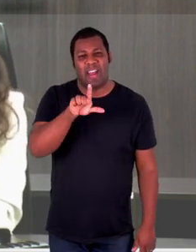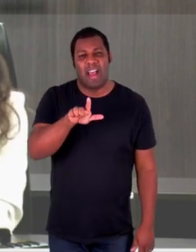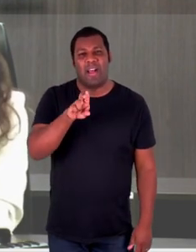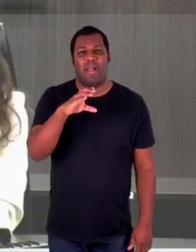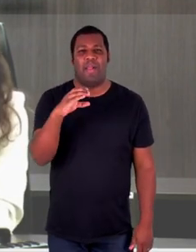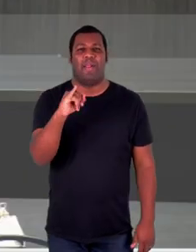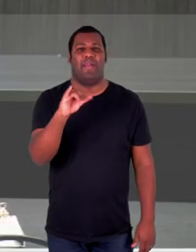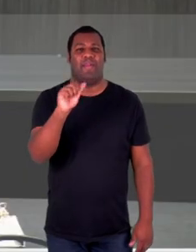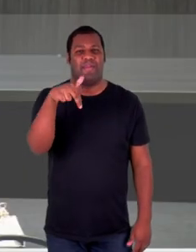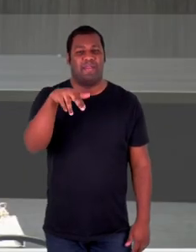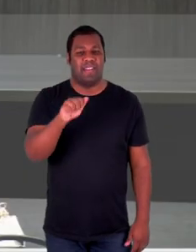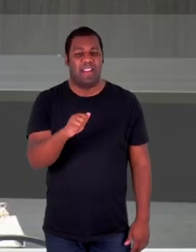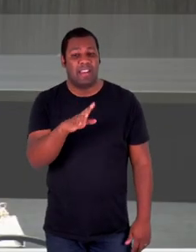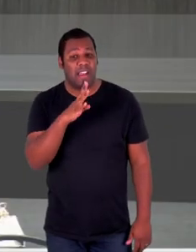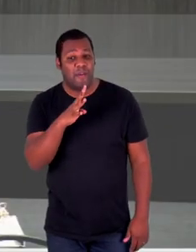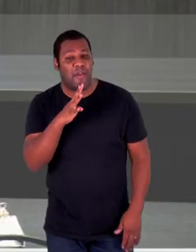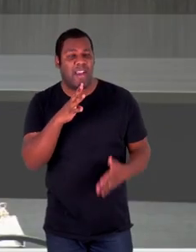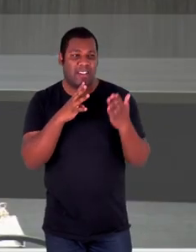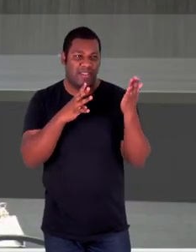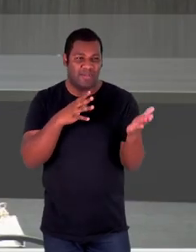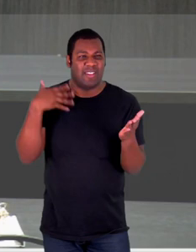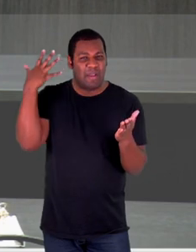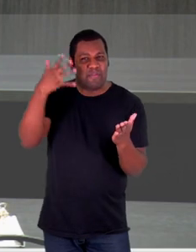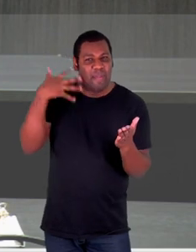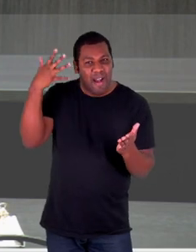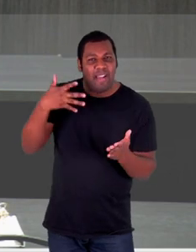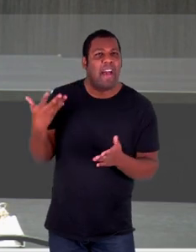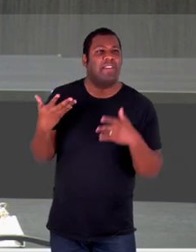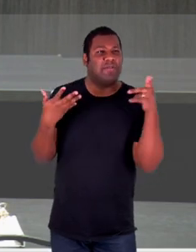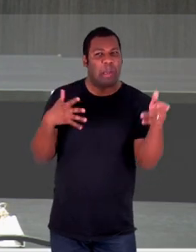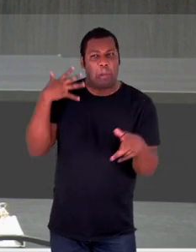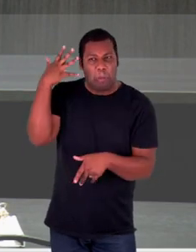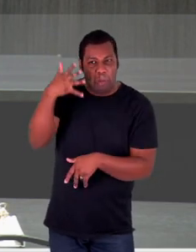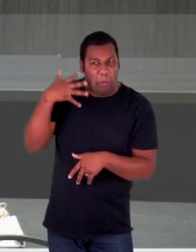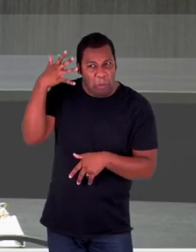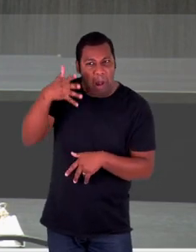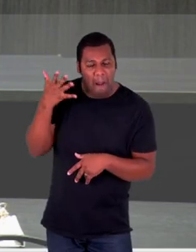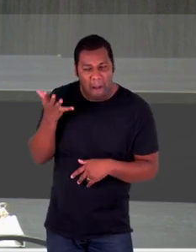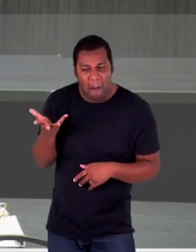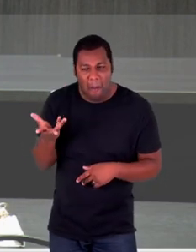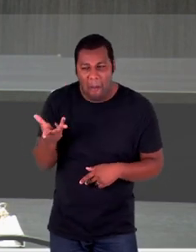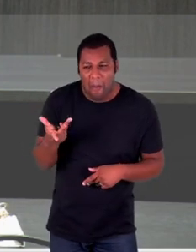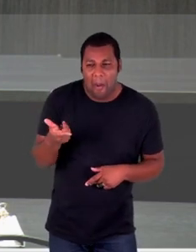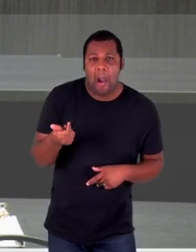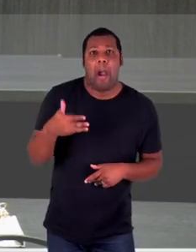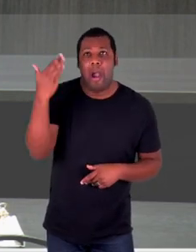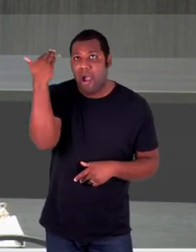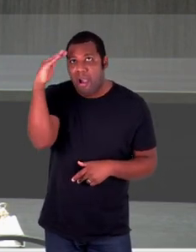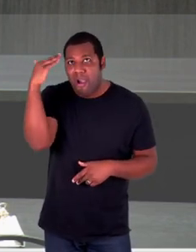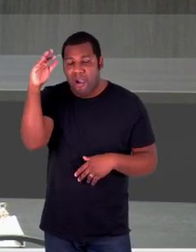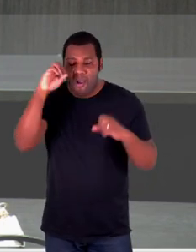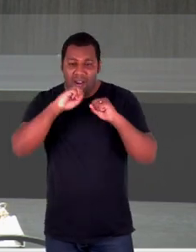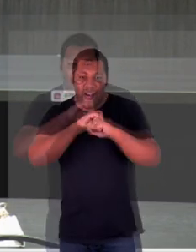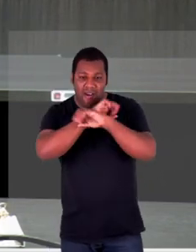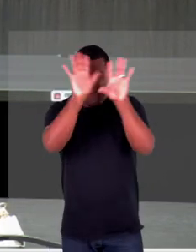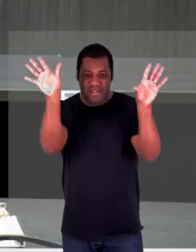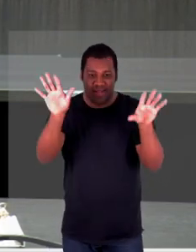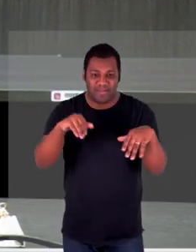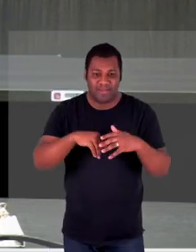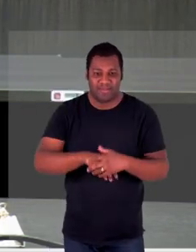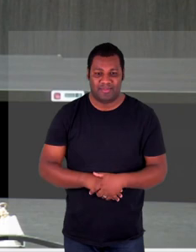os temas com tanta clareza, lucidez e até amplia nossa visão.